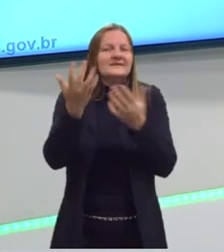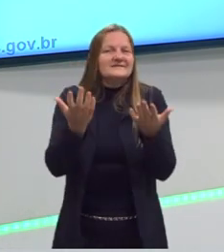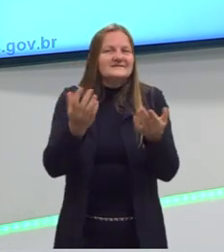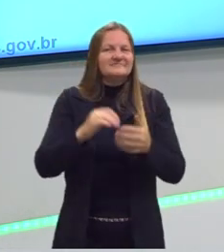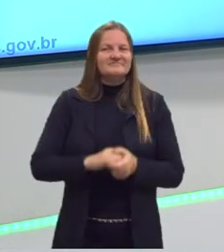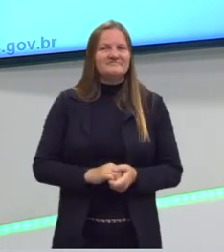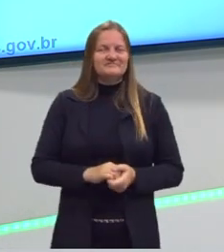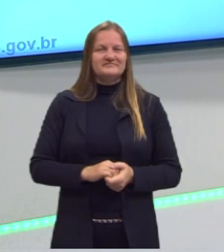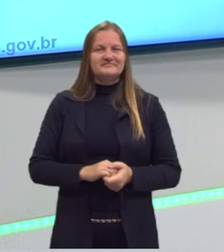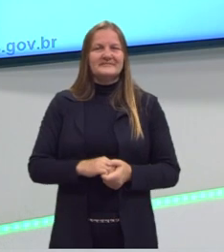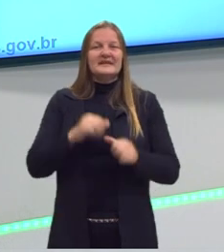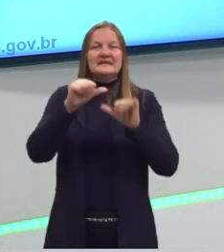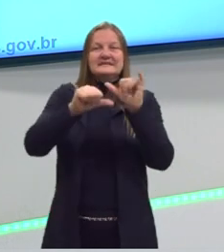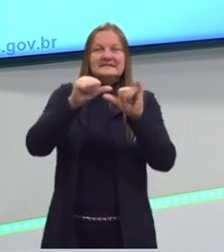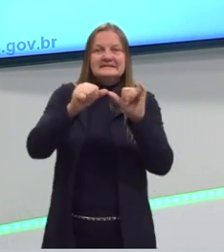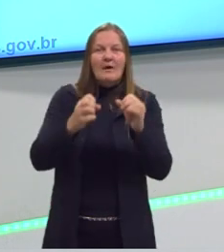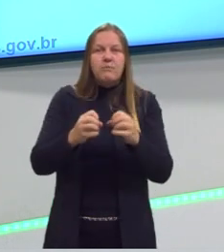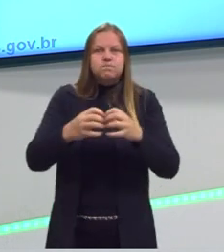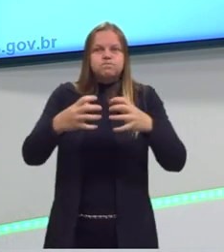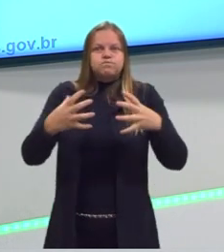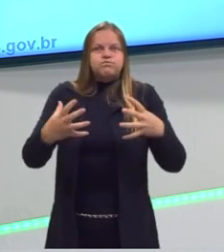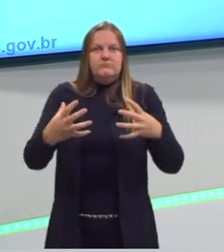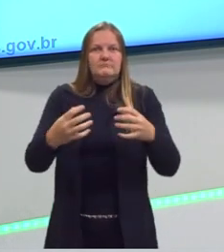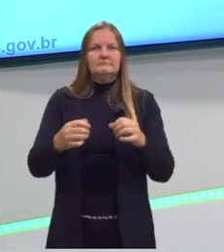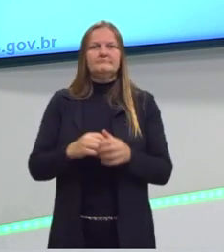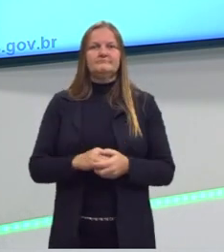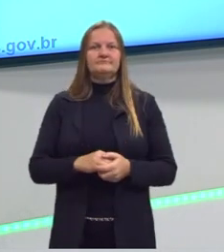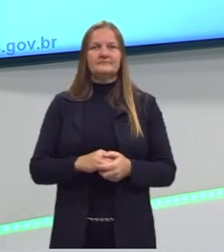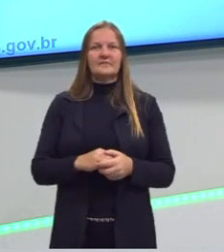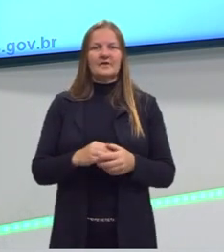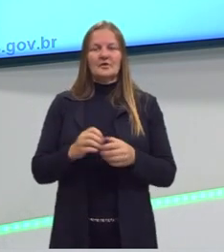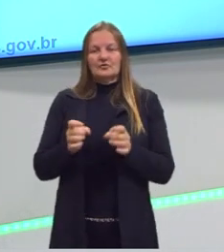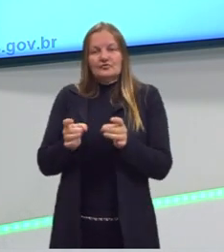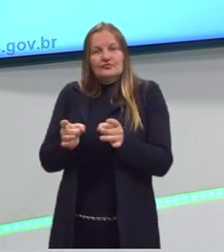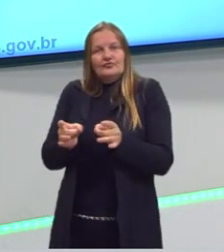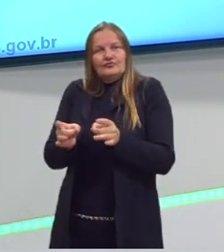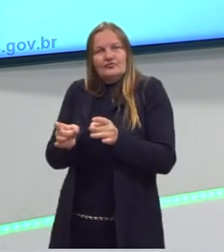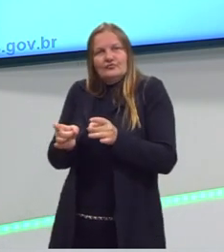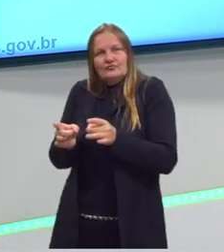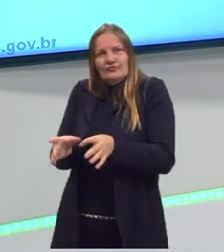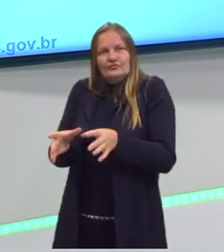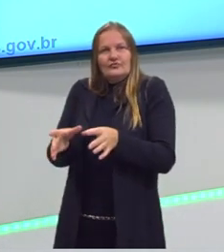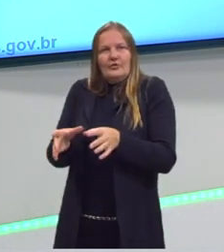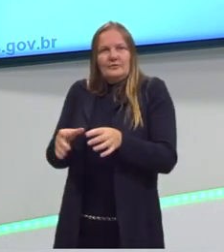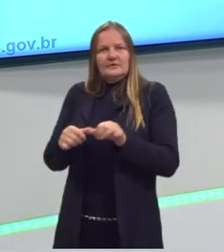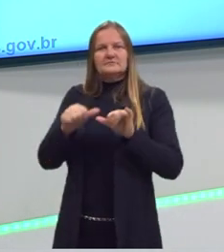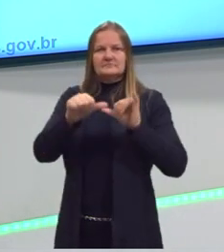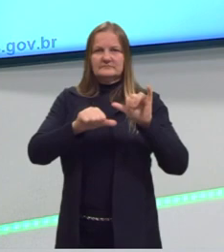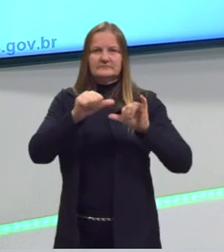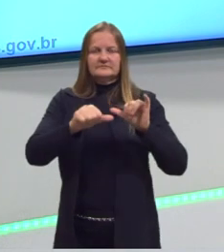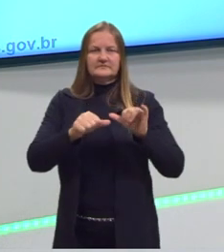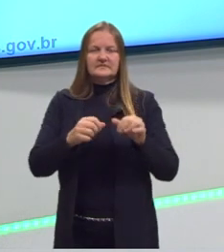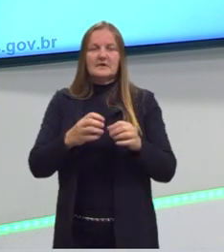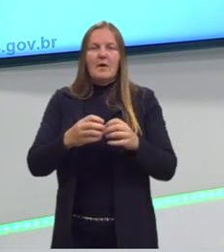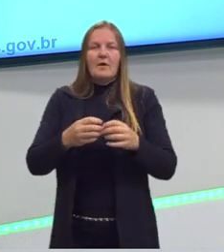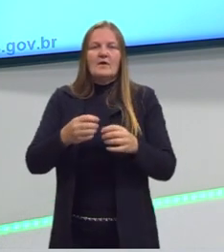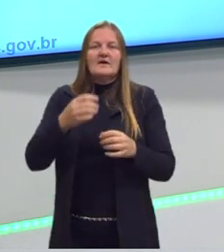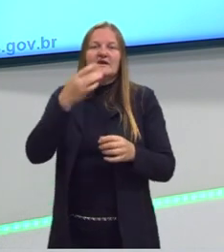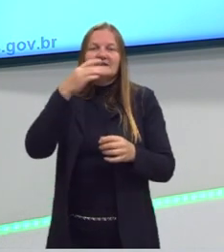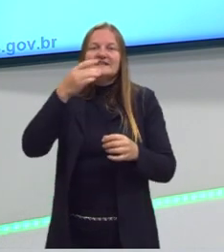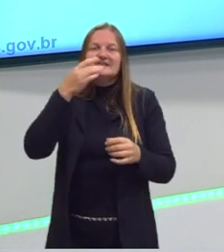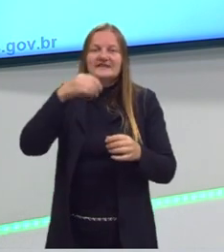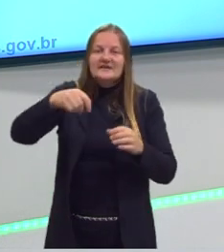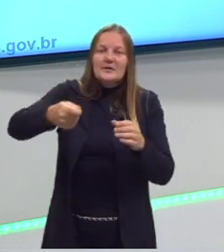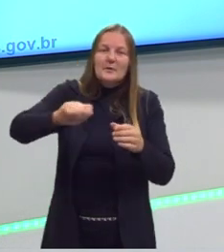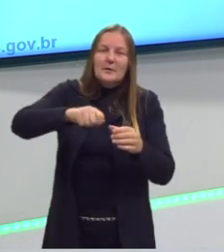um reagente em excesso, ele vai, é aquele reagente que sobra no final da reação. Se eu tiver muita farinha, eu vou ter uma sobra